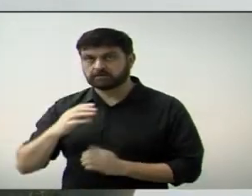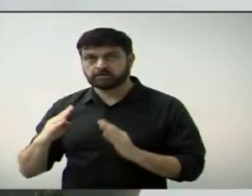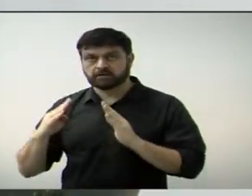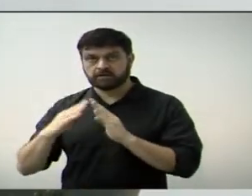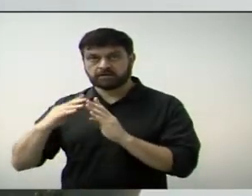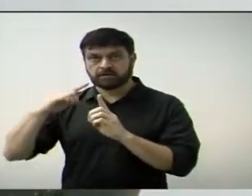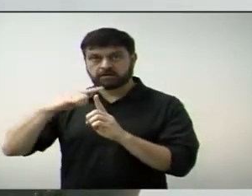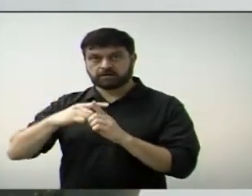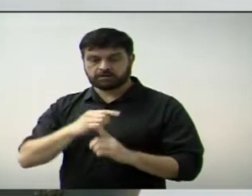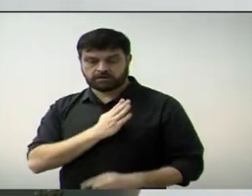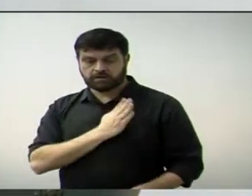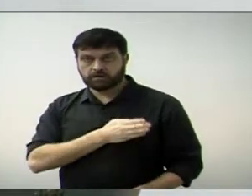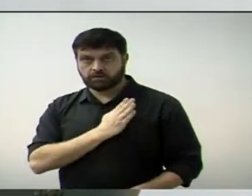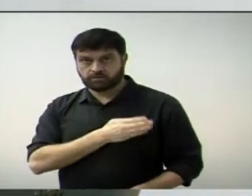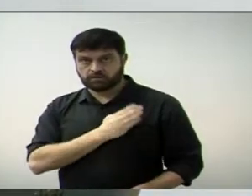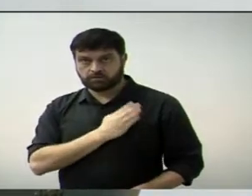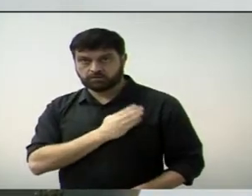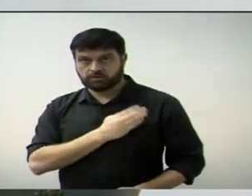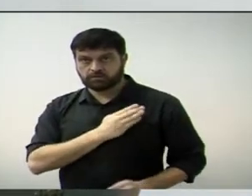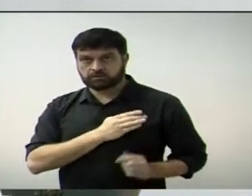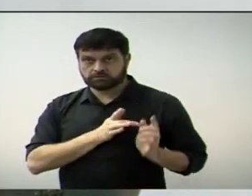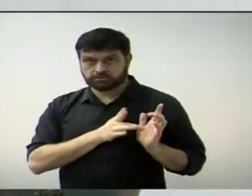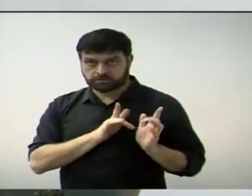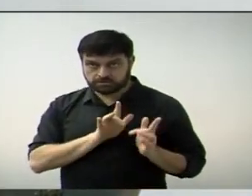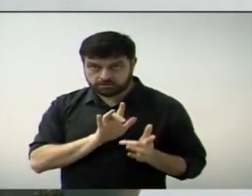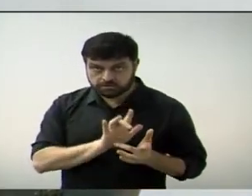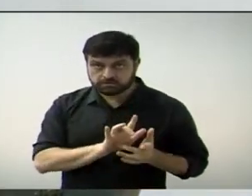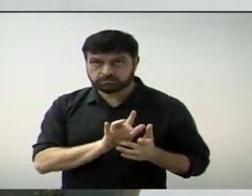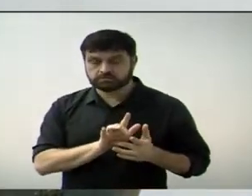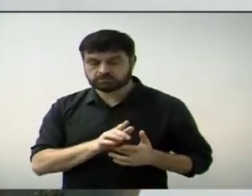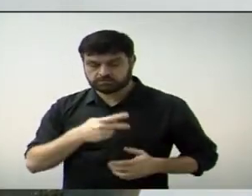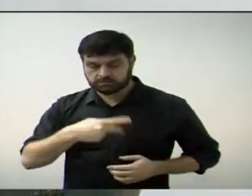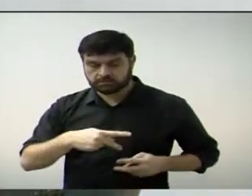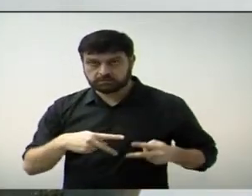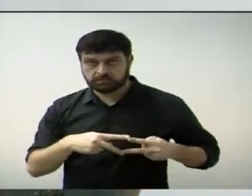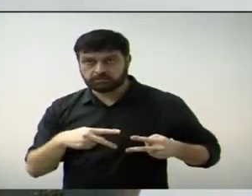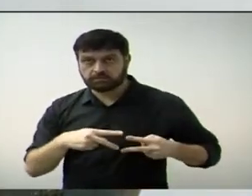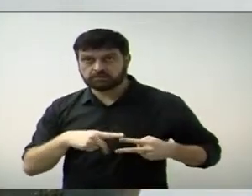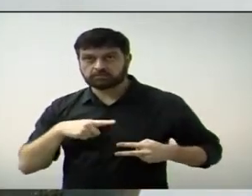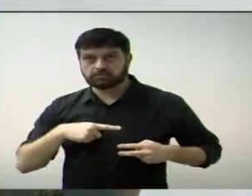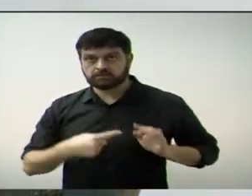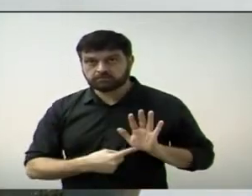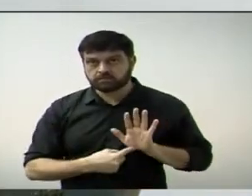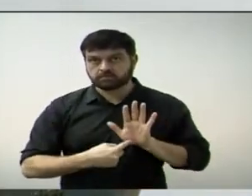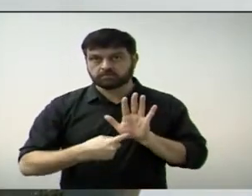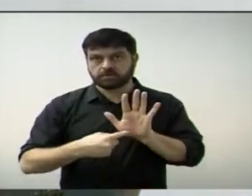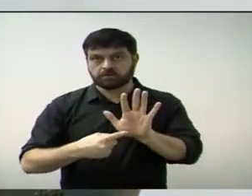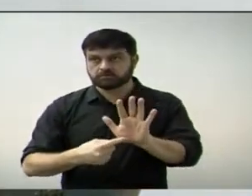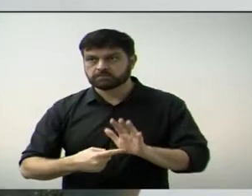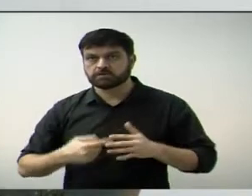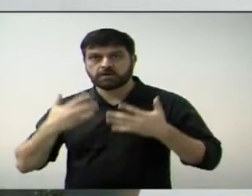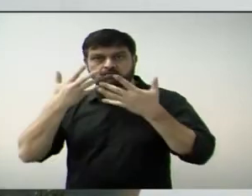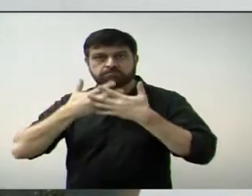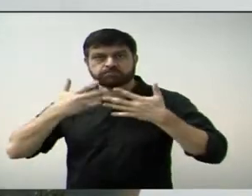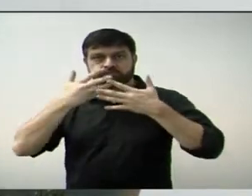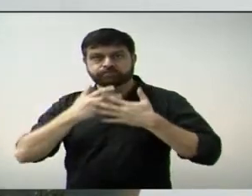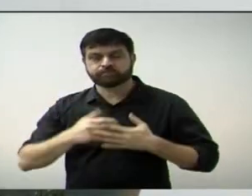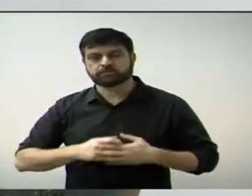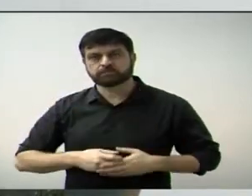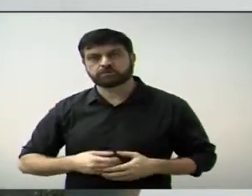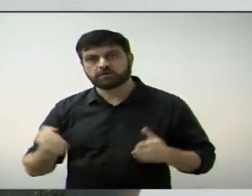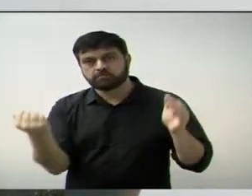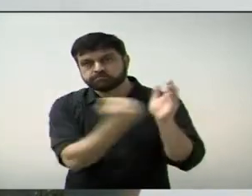congratulações com a paróquia Sagrado Coração de Jesus de Paulínia pela apresentação do musical A Paixão de Cristo.